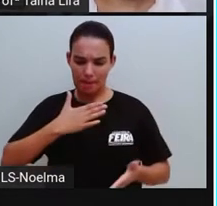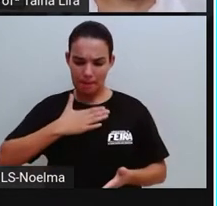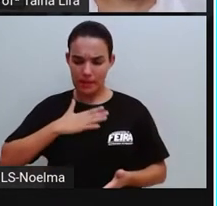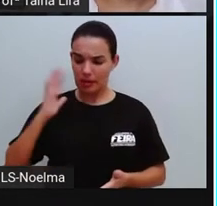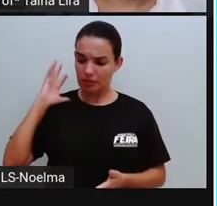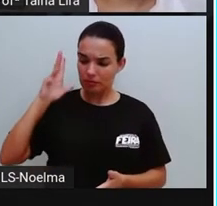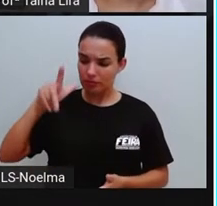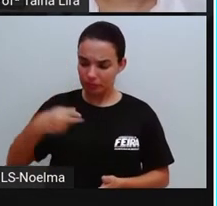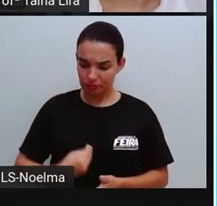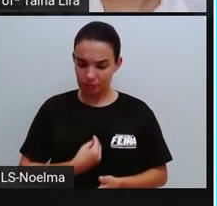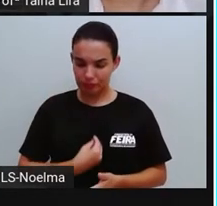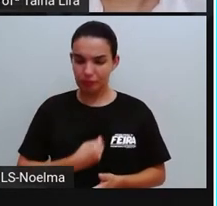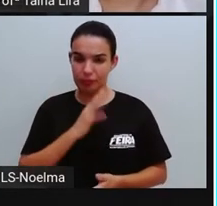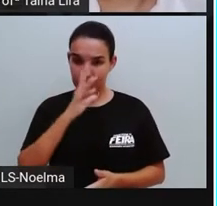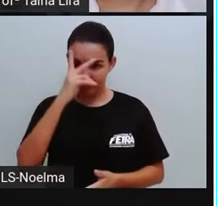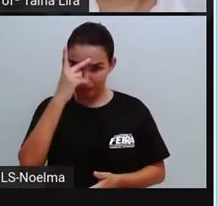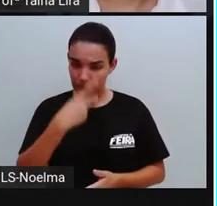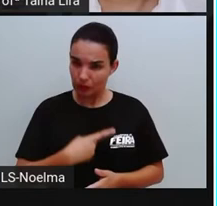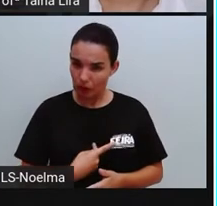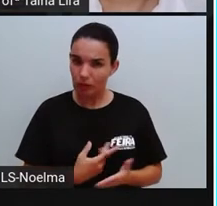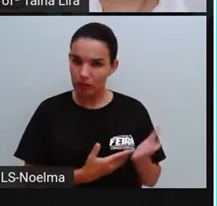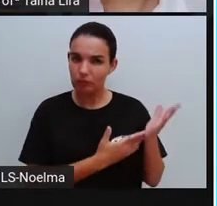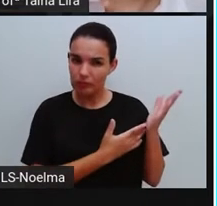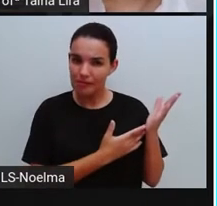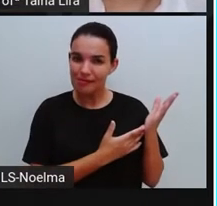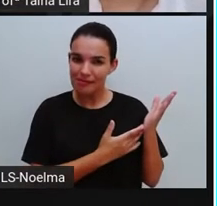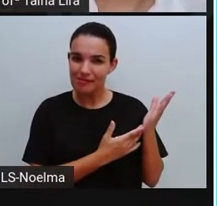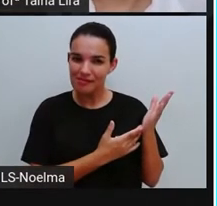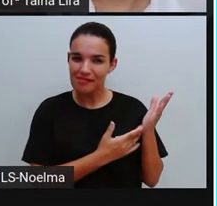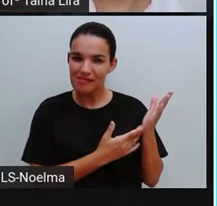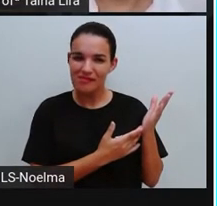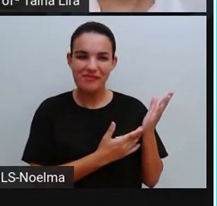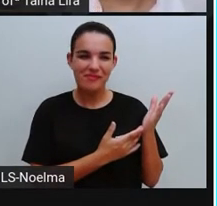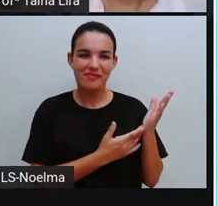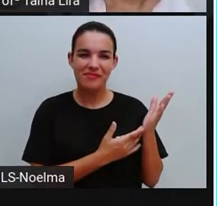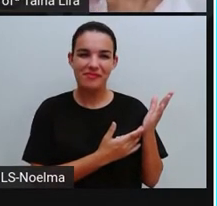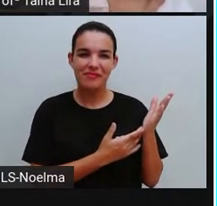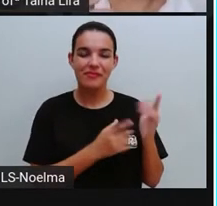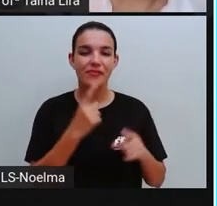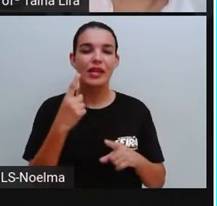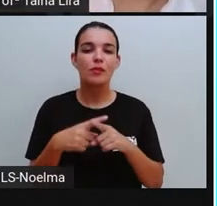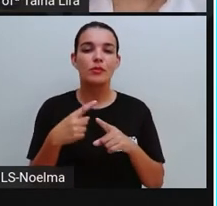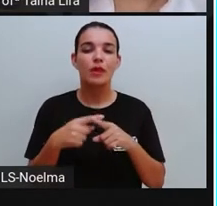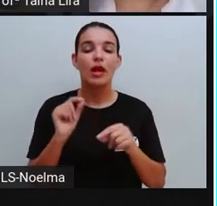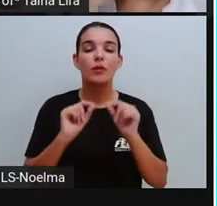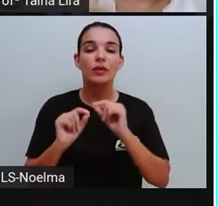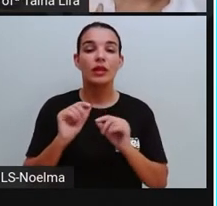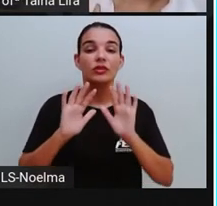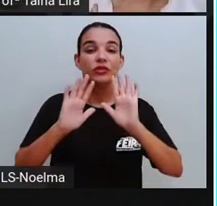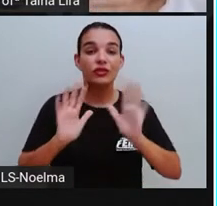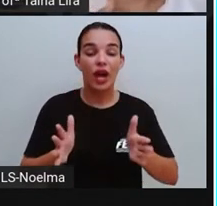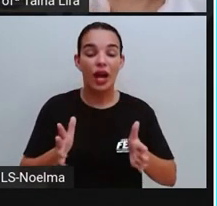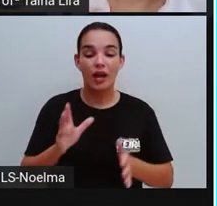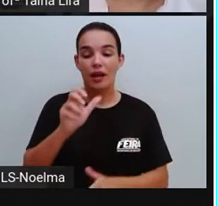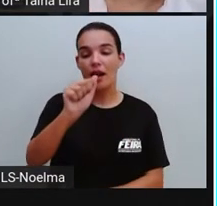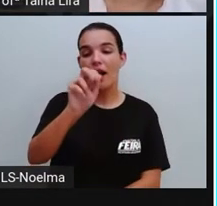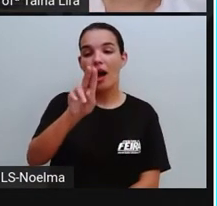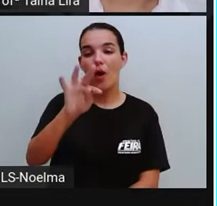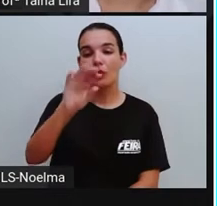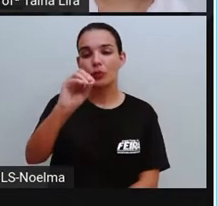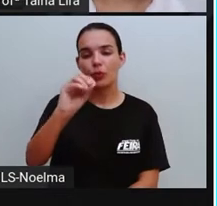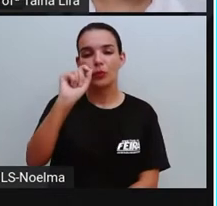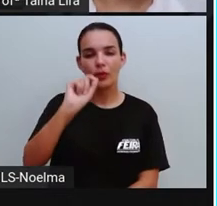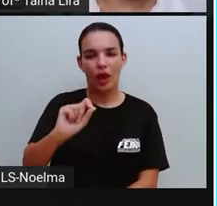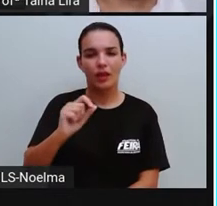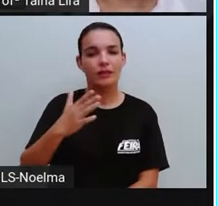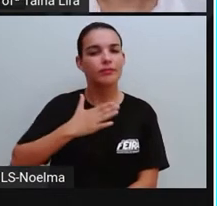autobiografia, né? É redundante até eu falar a minha autobiografia. Porque quando eu digo autobiografia, eu já estou